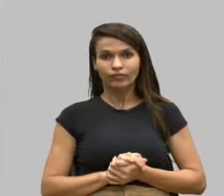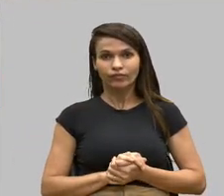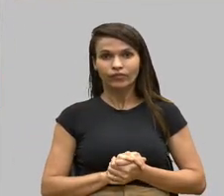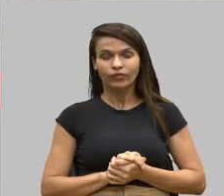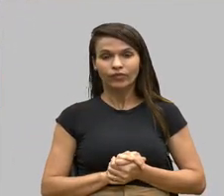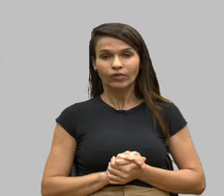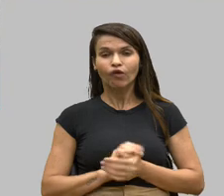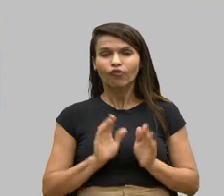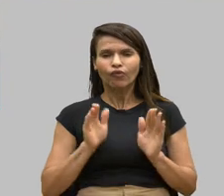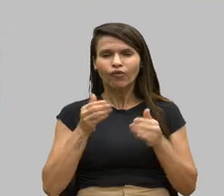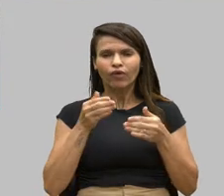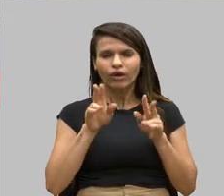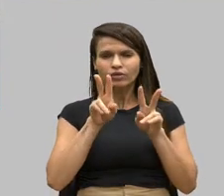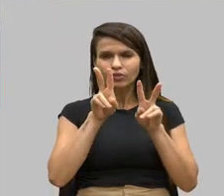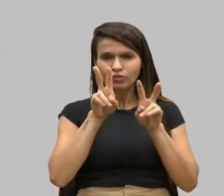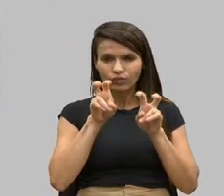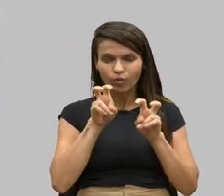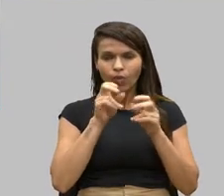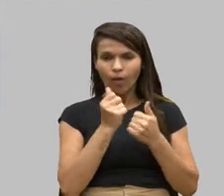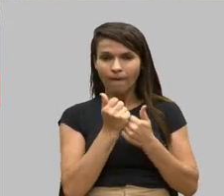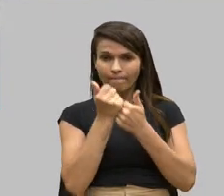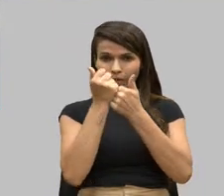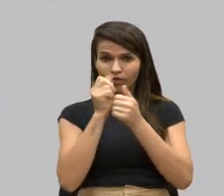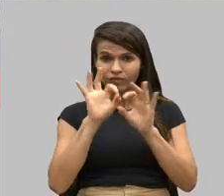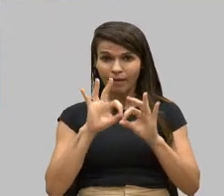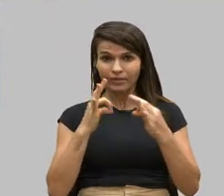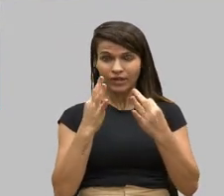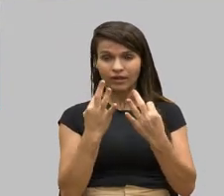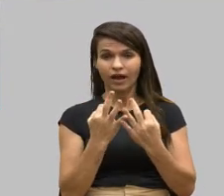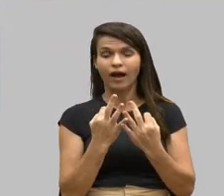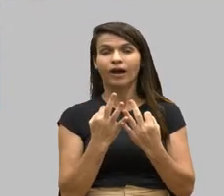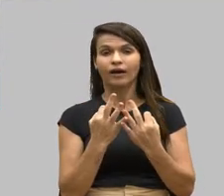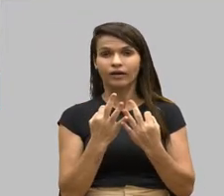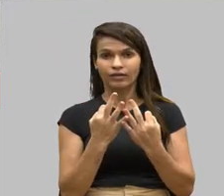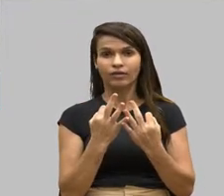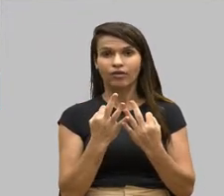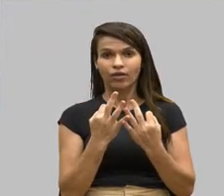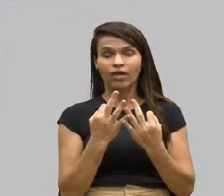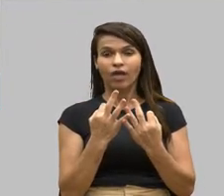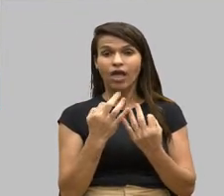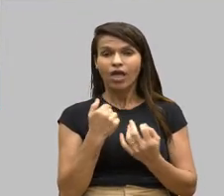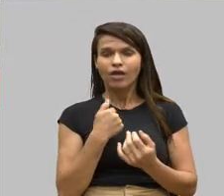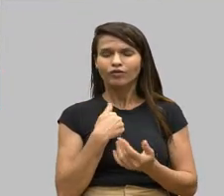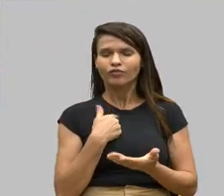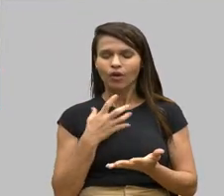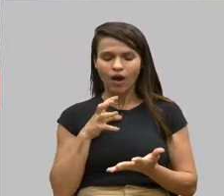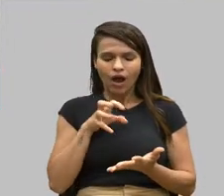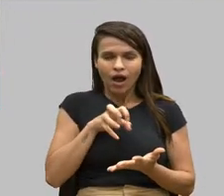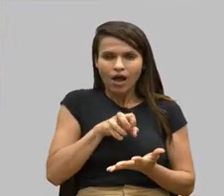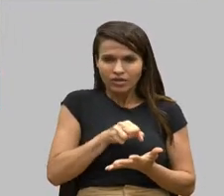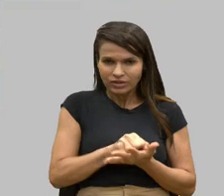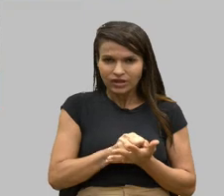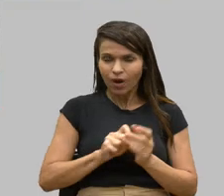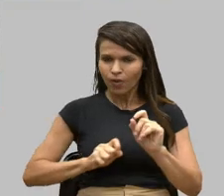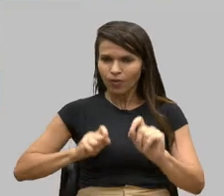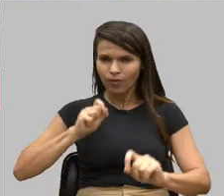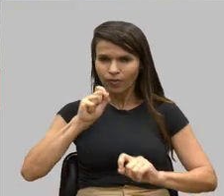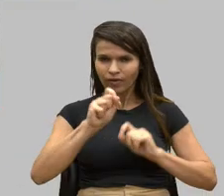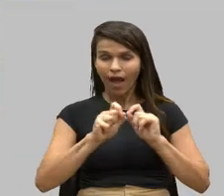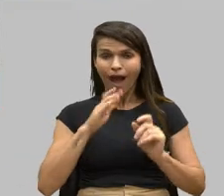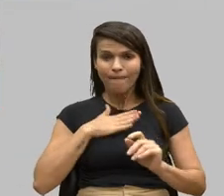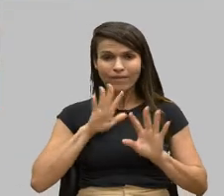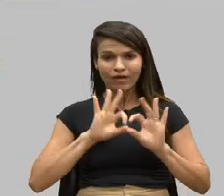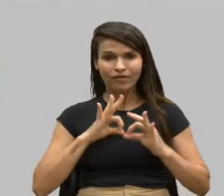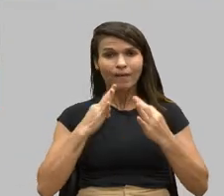assunto do apoio familiar, eu venho registrar o qual a minha família foi